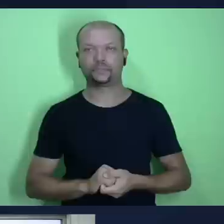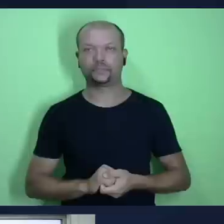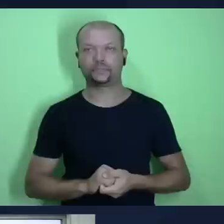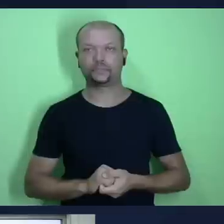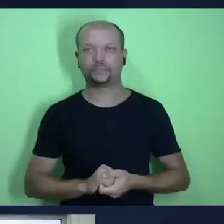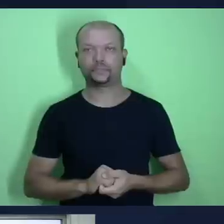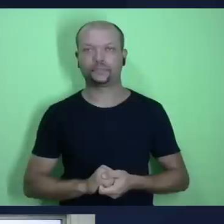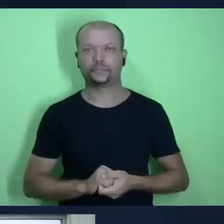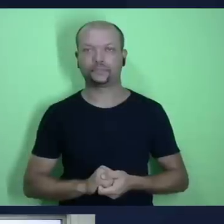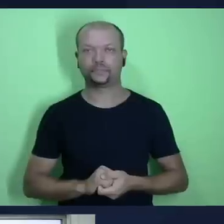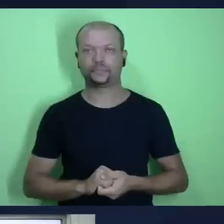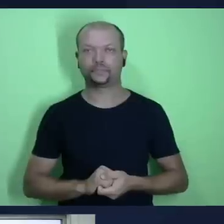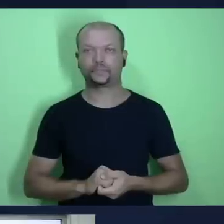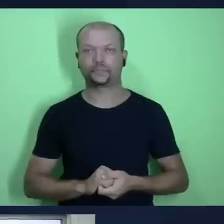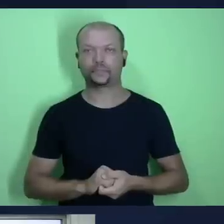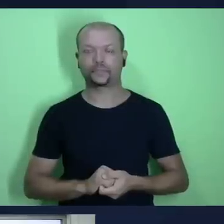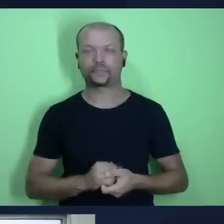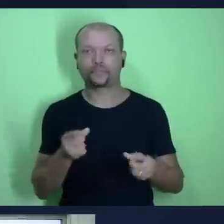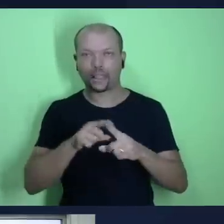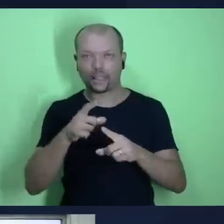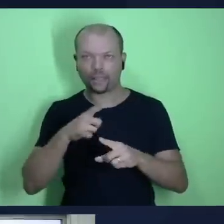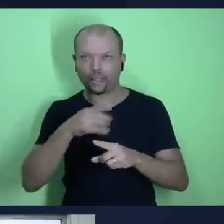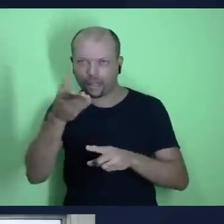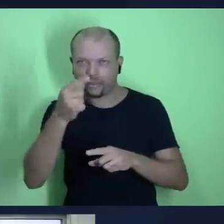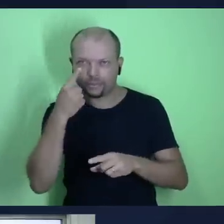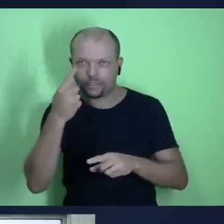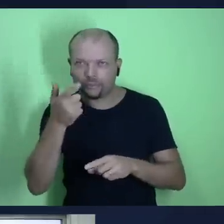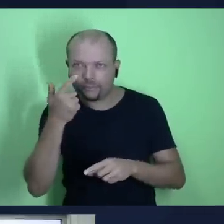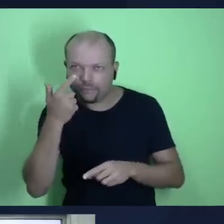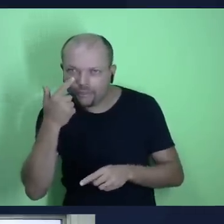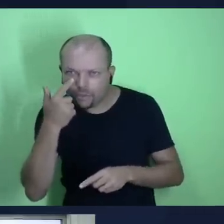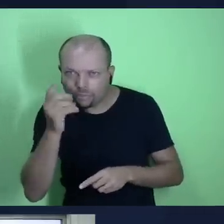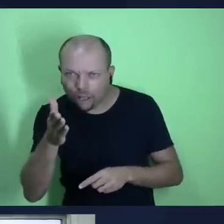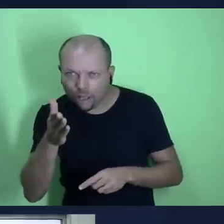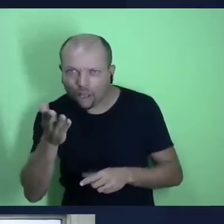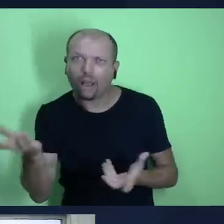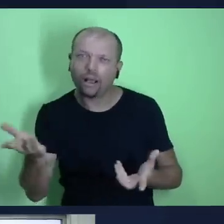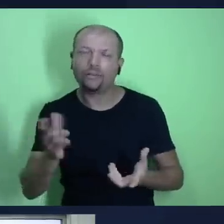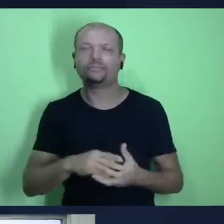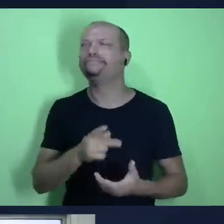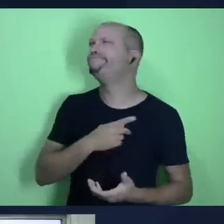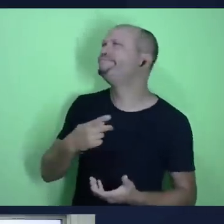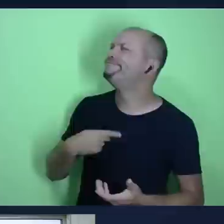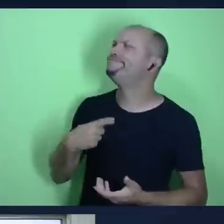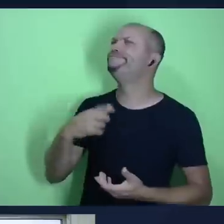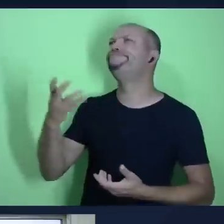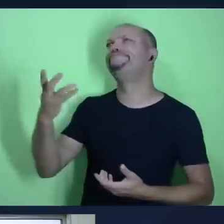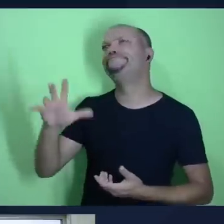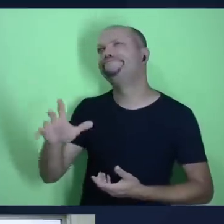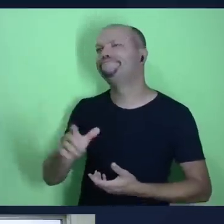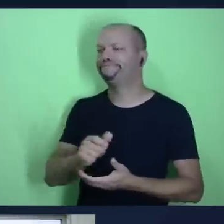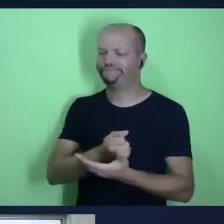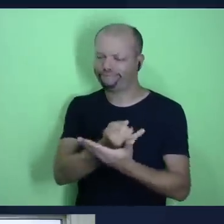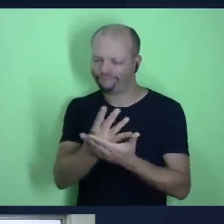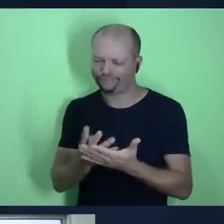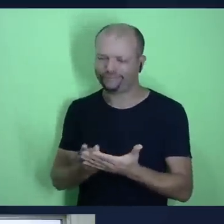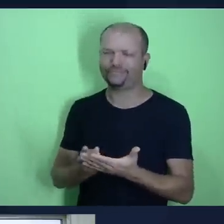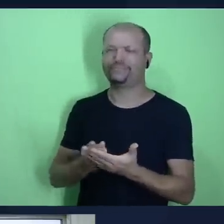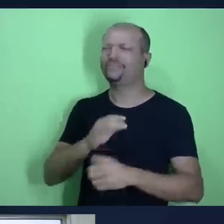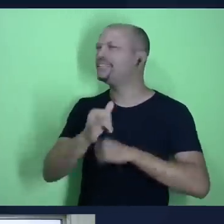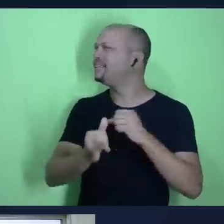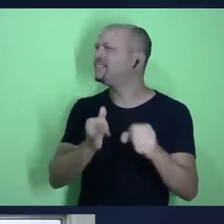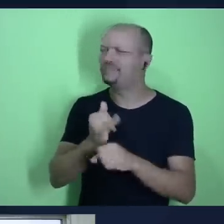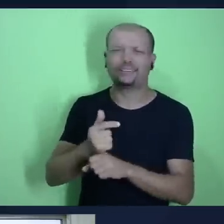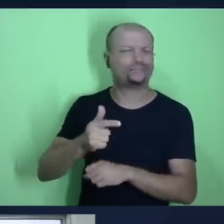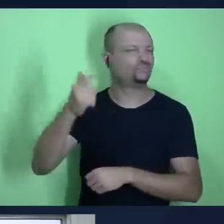traço adultos, como aparece na sua tela, mas alguns sempre dizem, pastor, eu não quero utilizar lição online, eu quero ter o